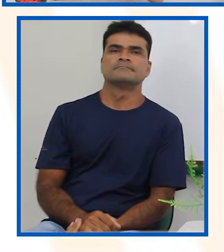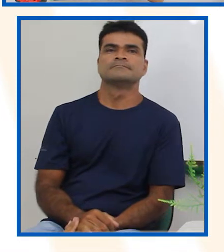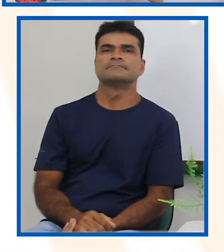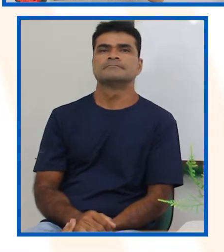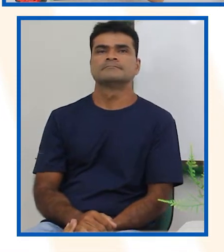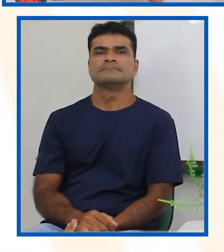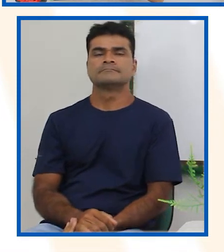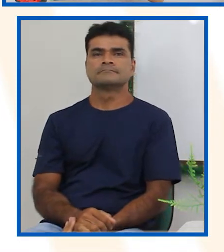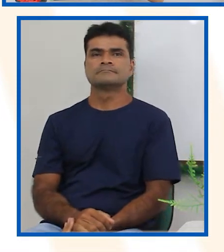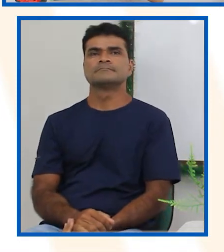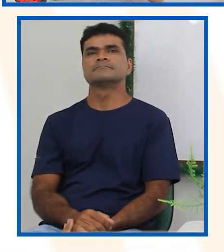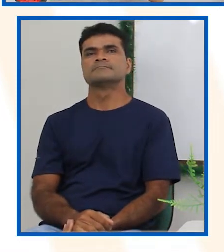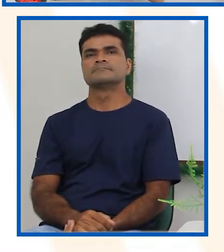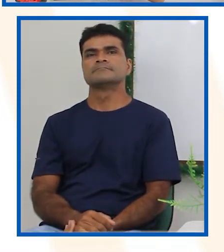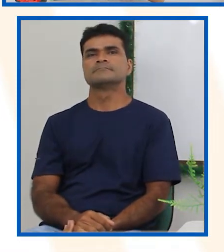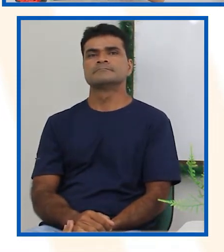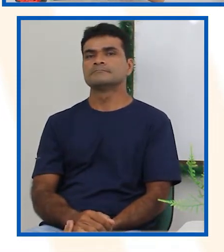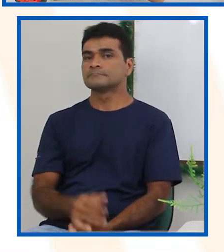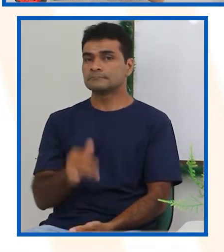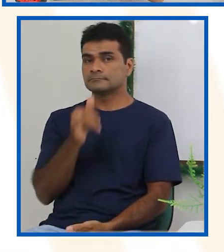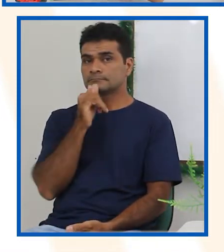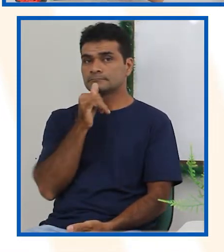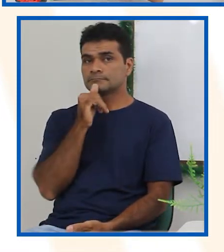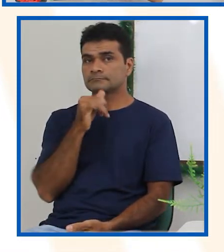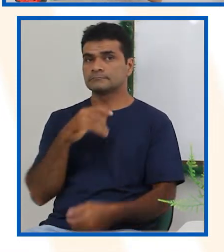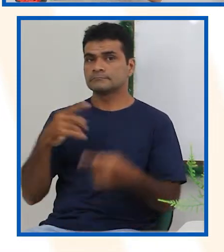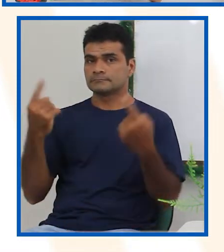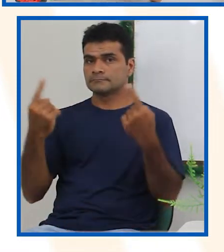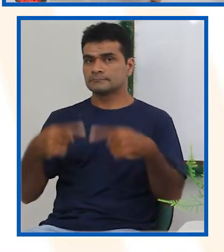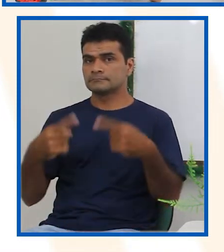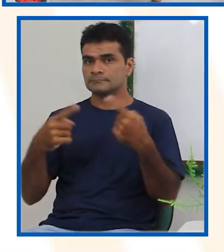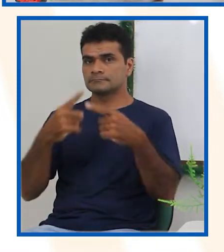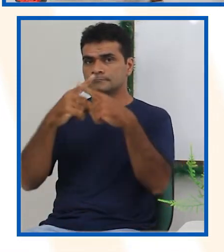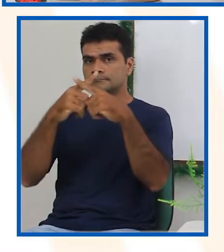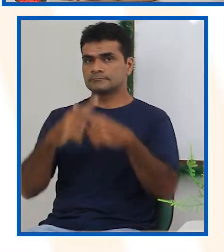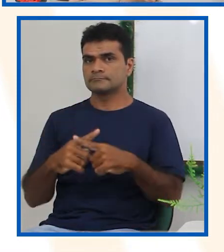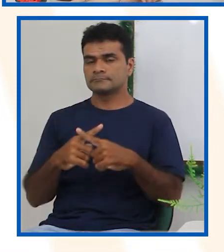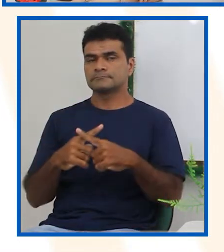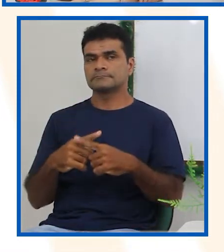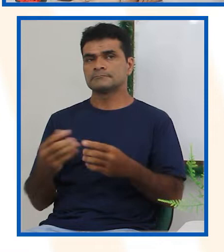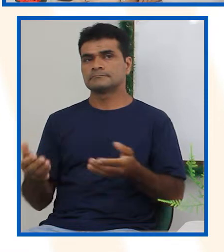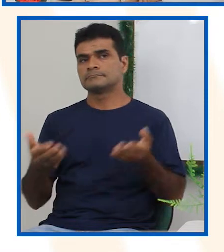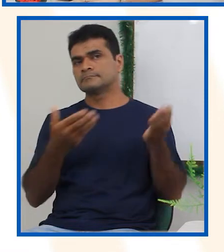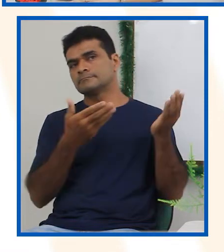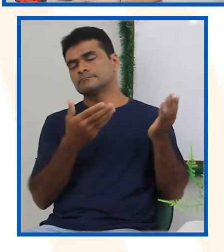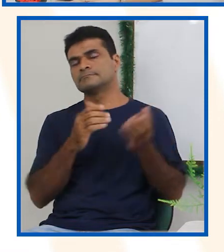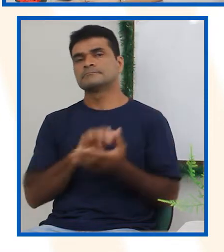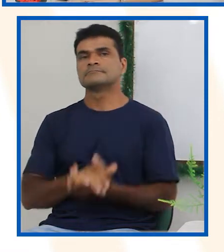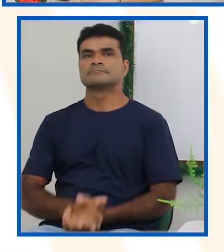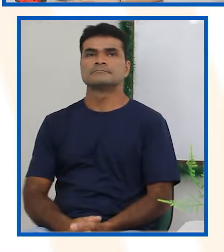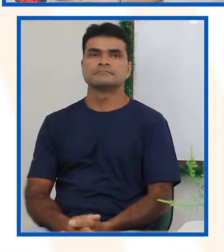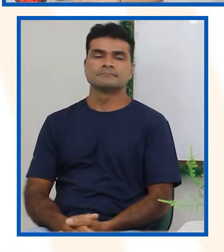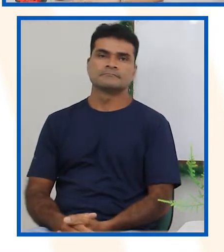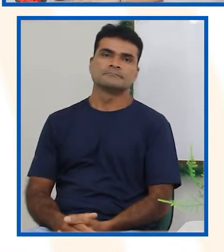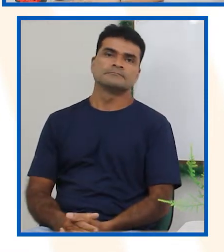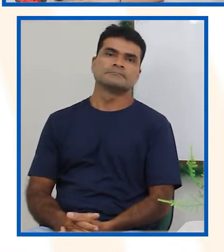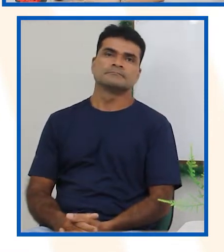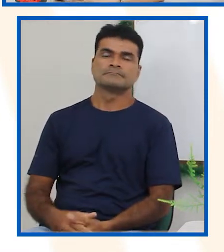um desafio. Vocês gostam de desafio? Vamos ver que desafio é esse. gente vai ter que